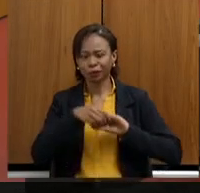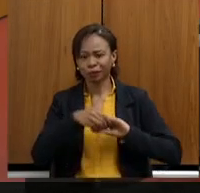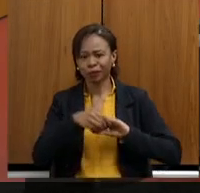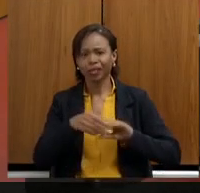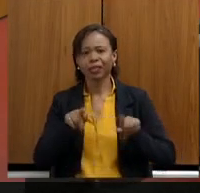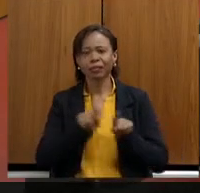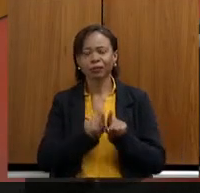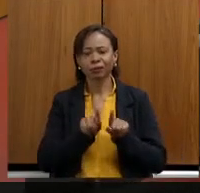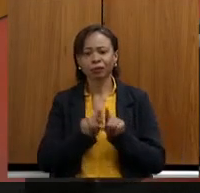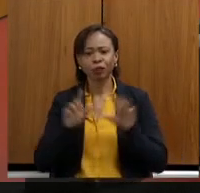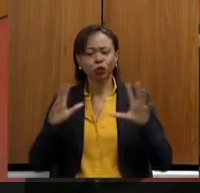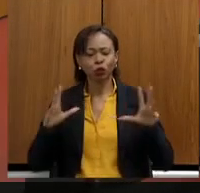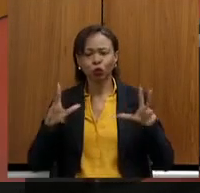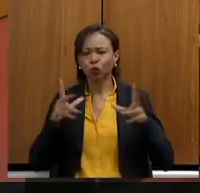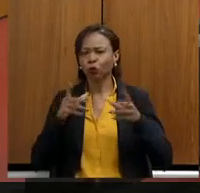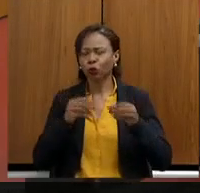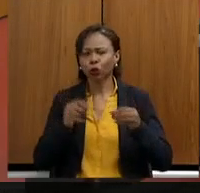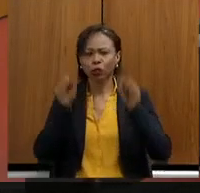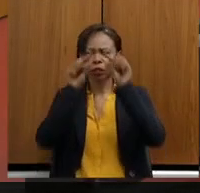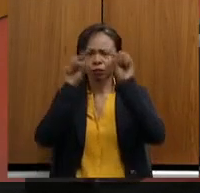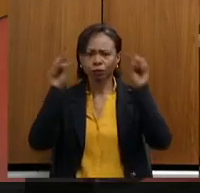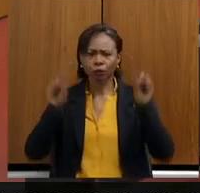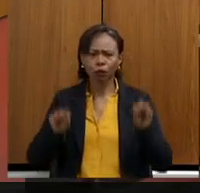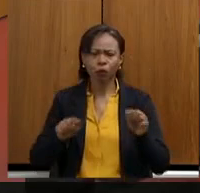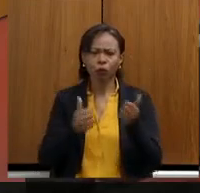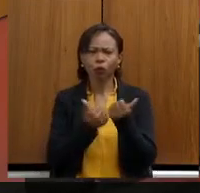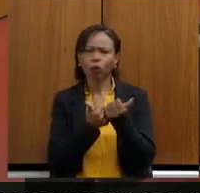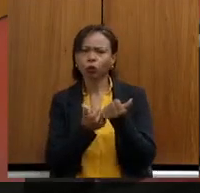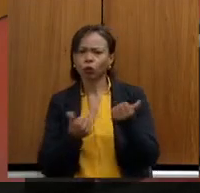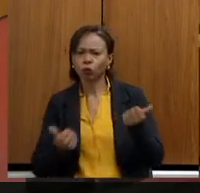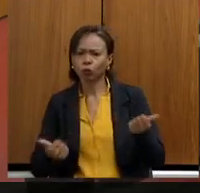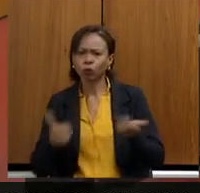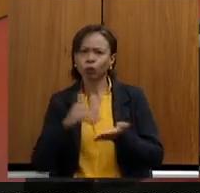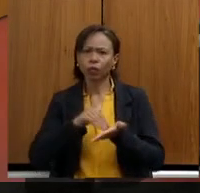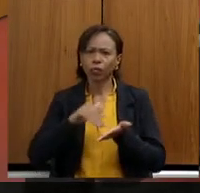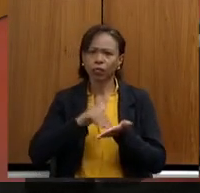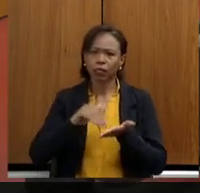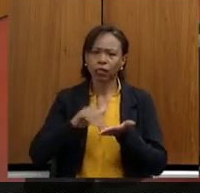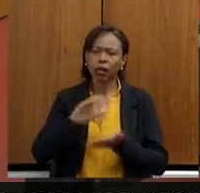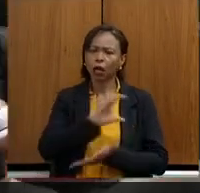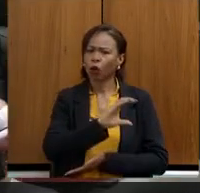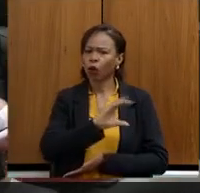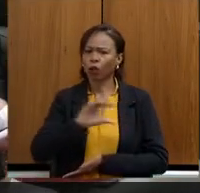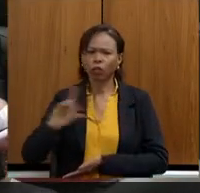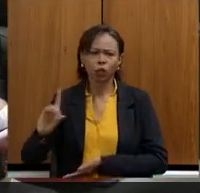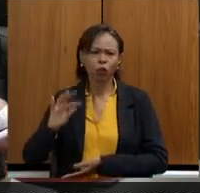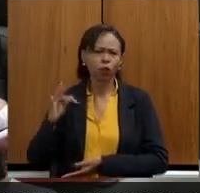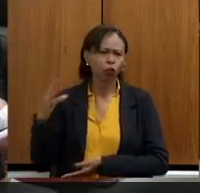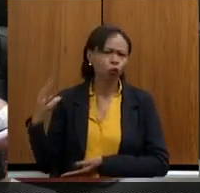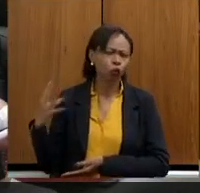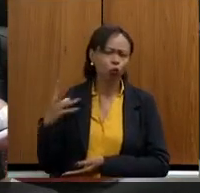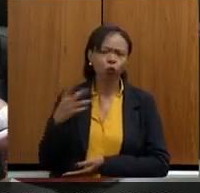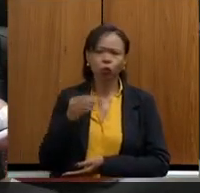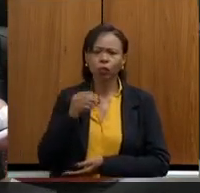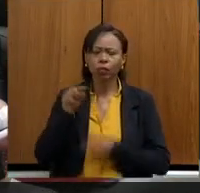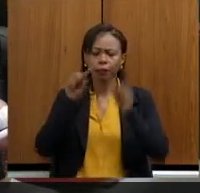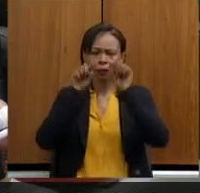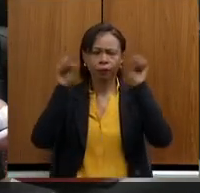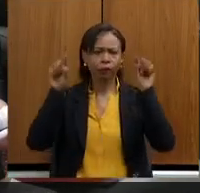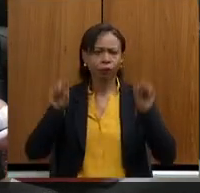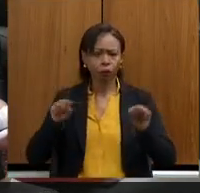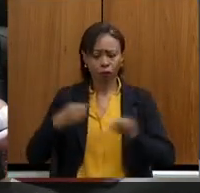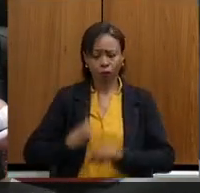nossos servidores, subsecretários, coordenadores, todos os servidores aqui presentes, também